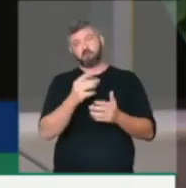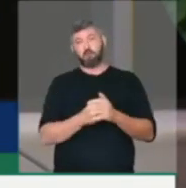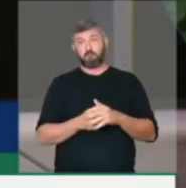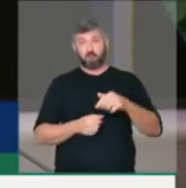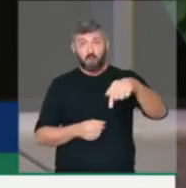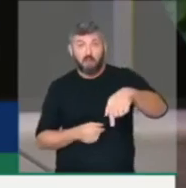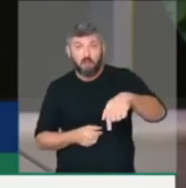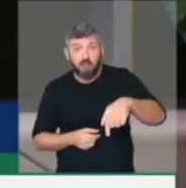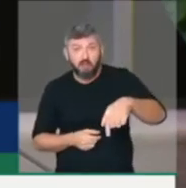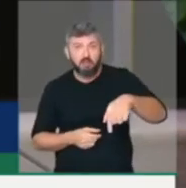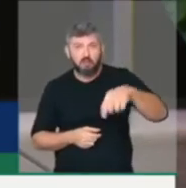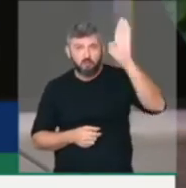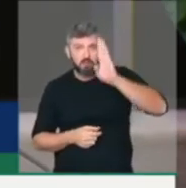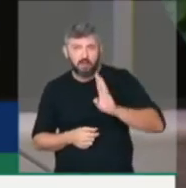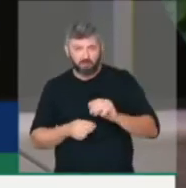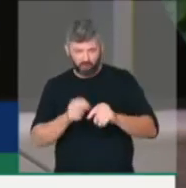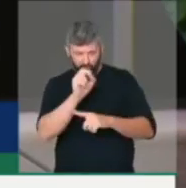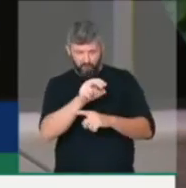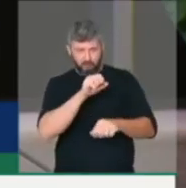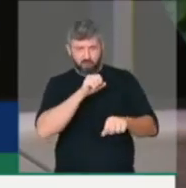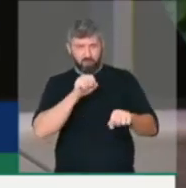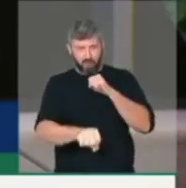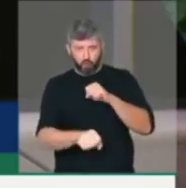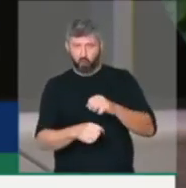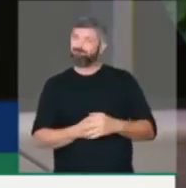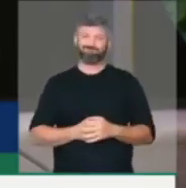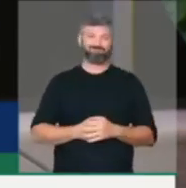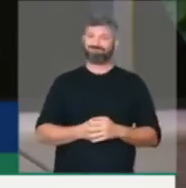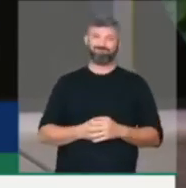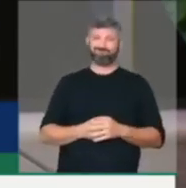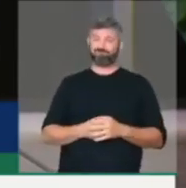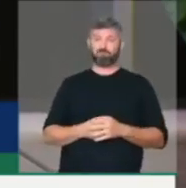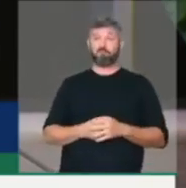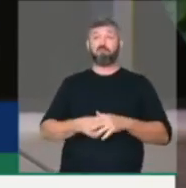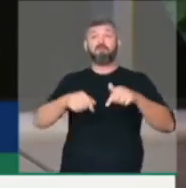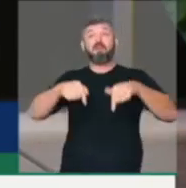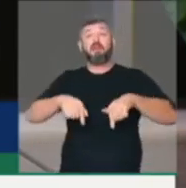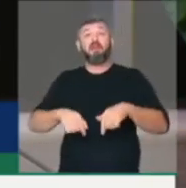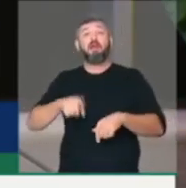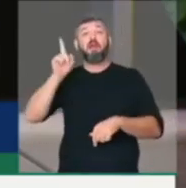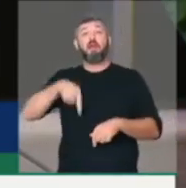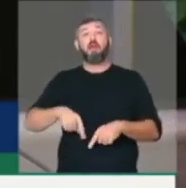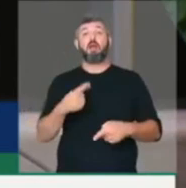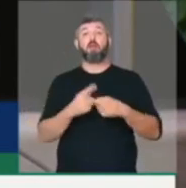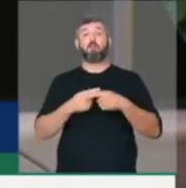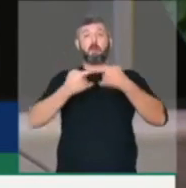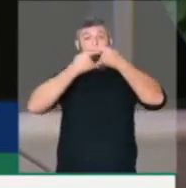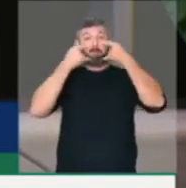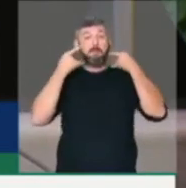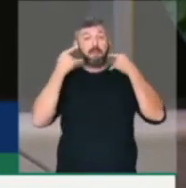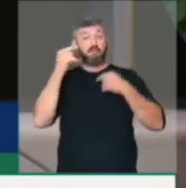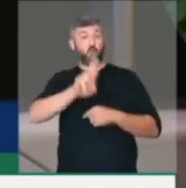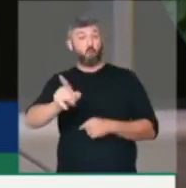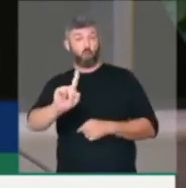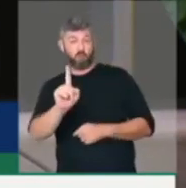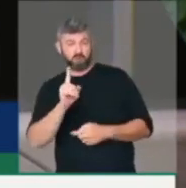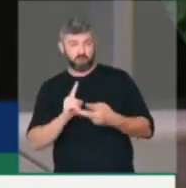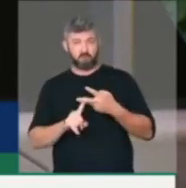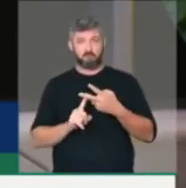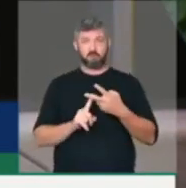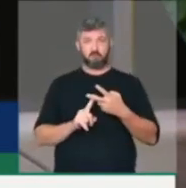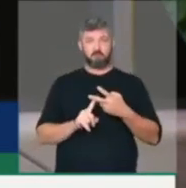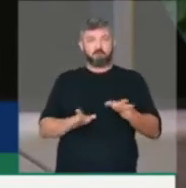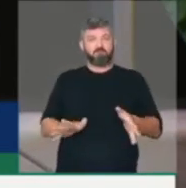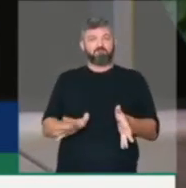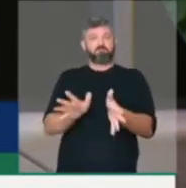não foi o vírus que matou. Aqui foi a ausência de máscara, foi o não estímulo